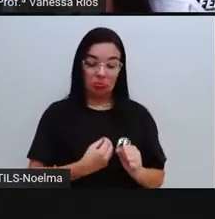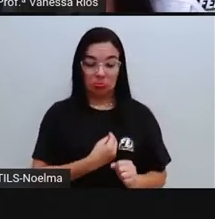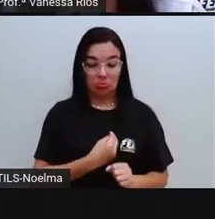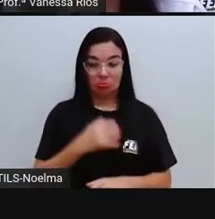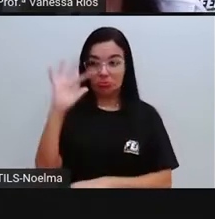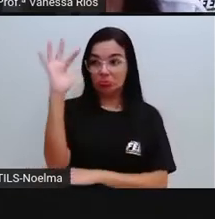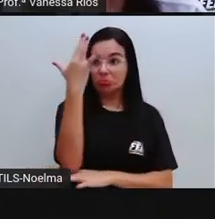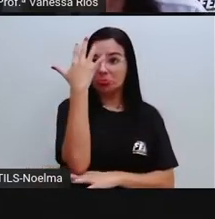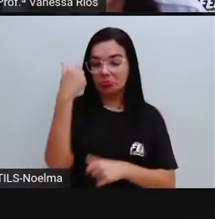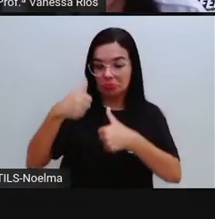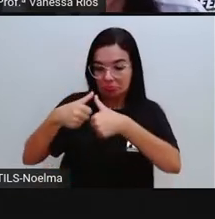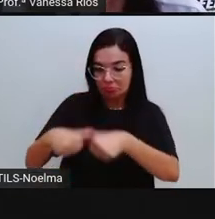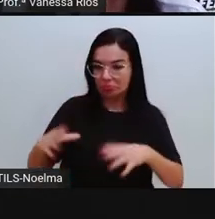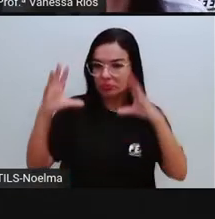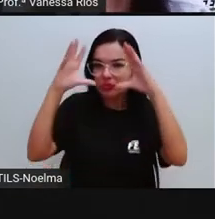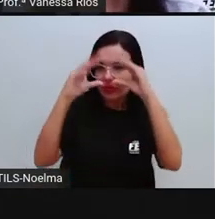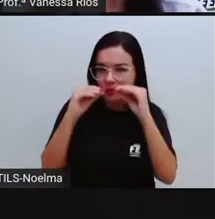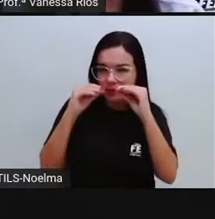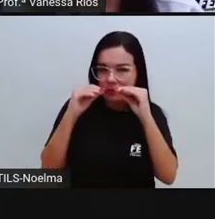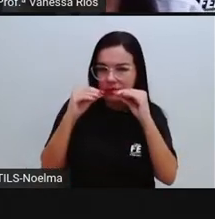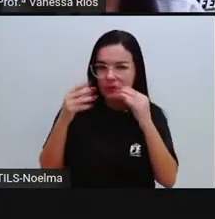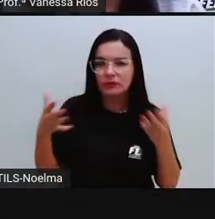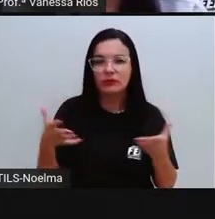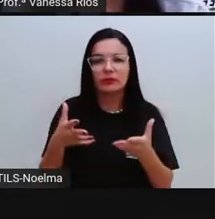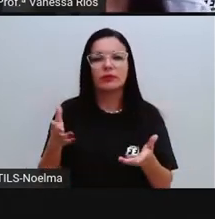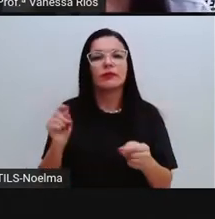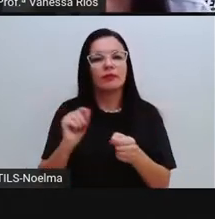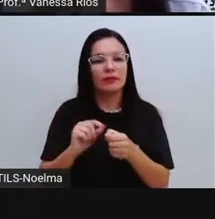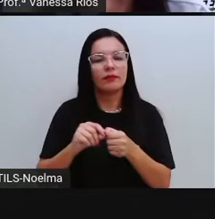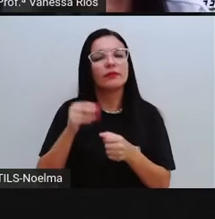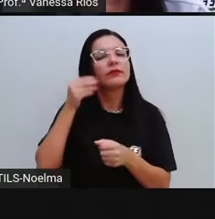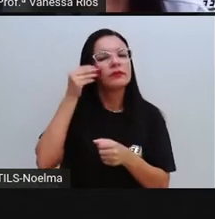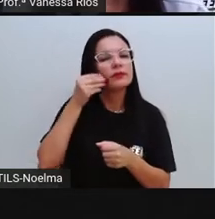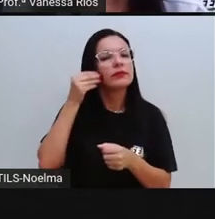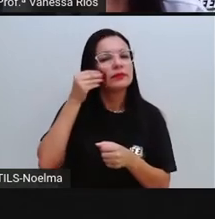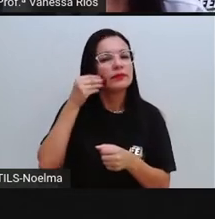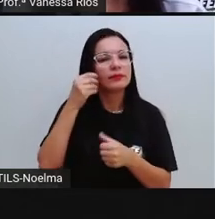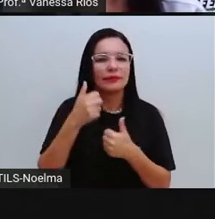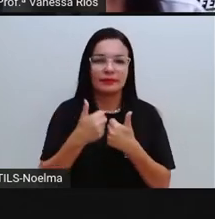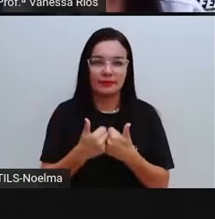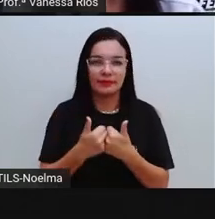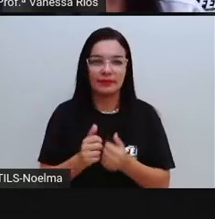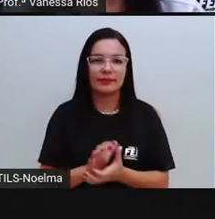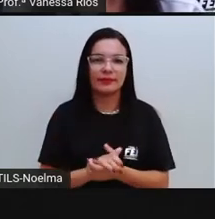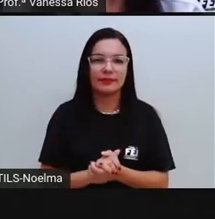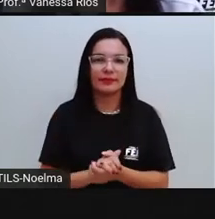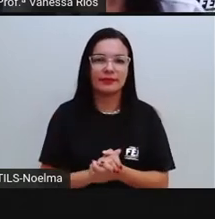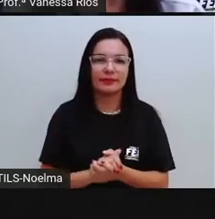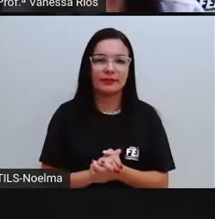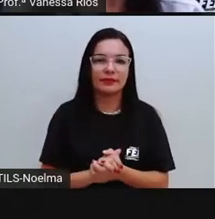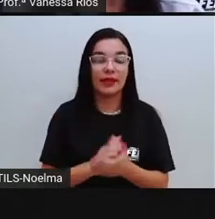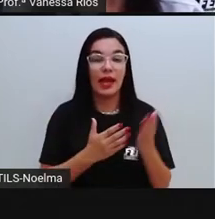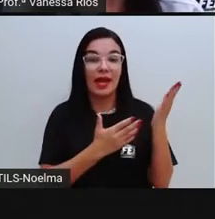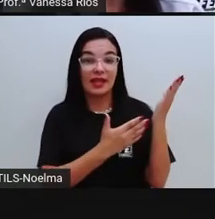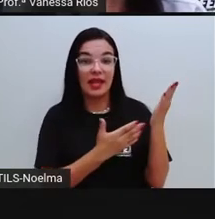de uma planta no escuro, a gente vai experimentar, certo? Então a Pró tem aqui a proposta de uma experiência